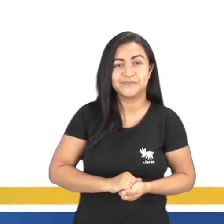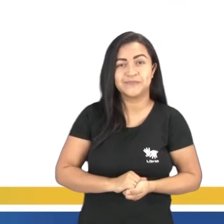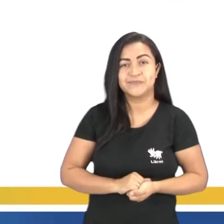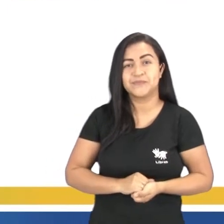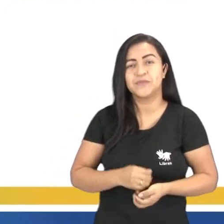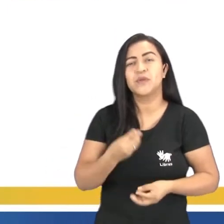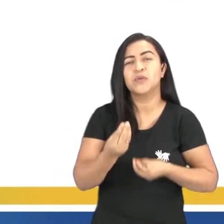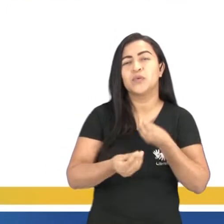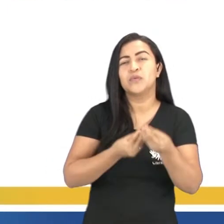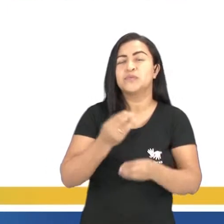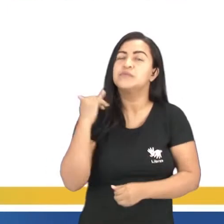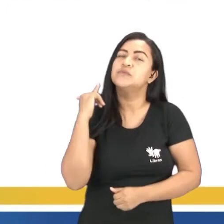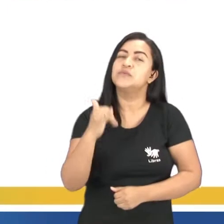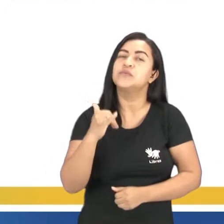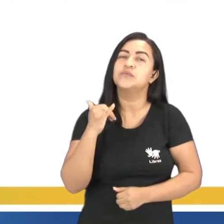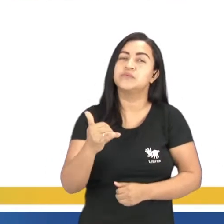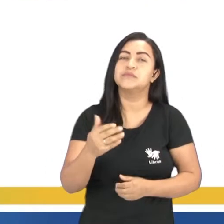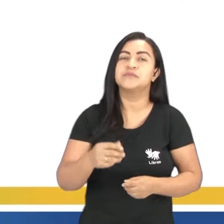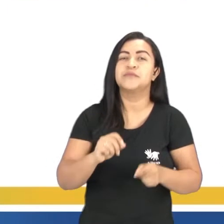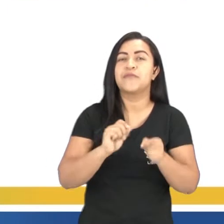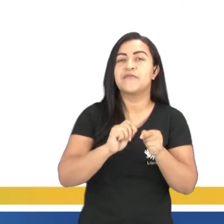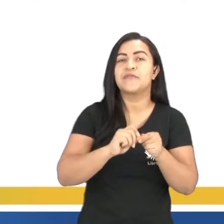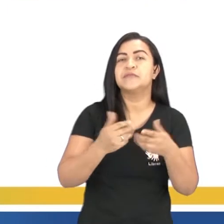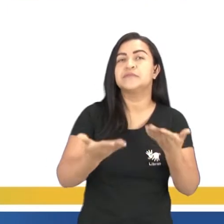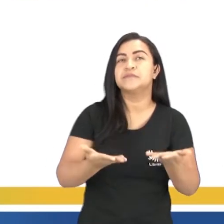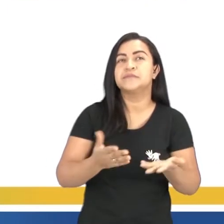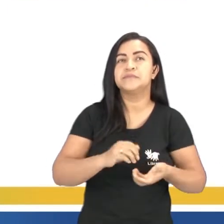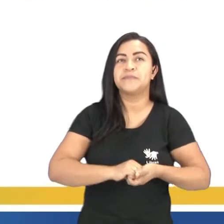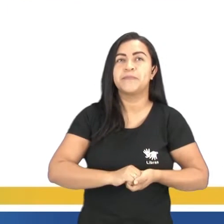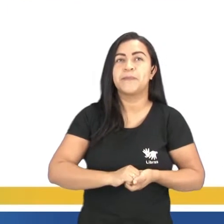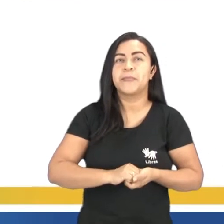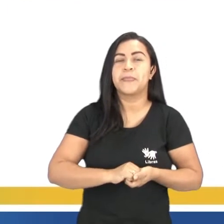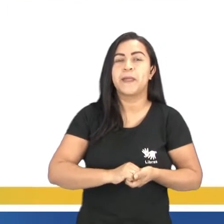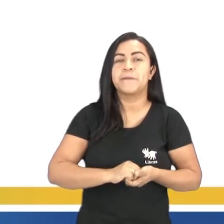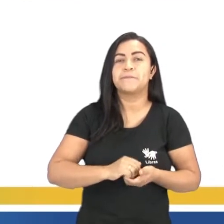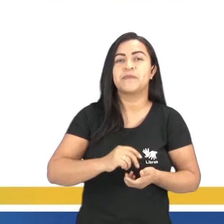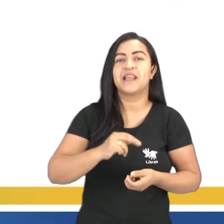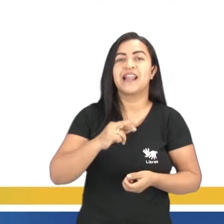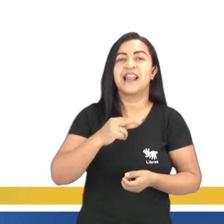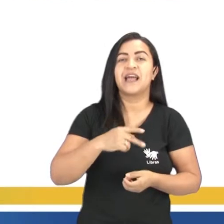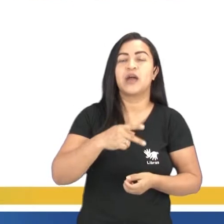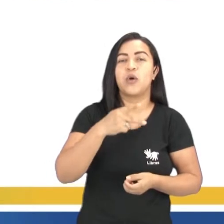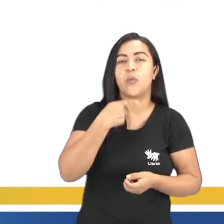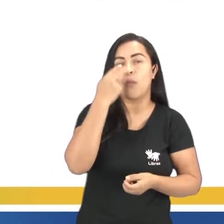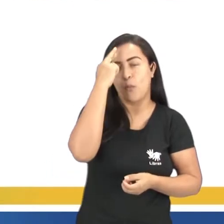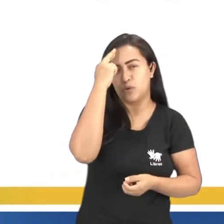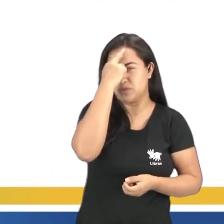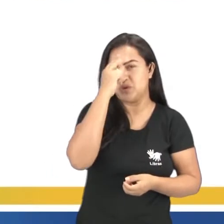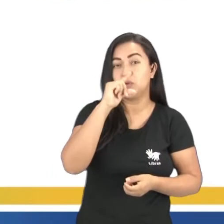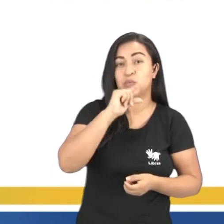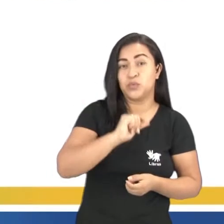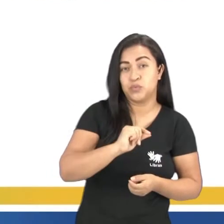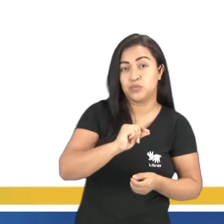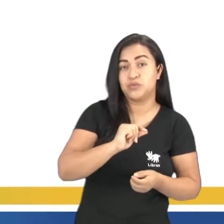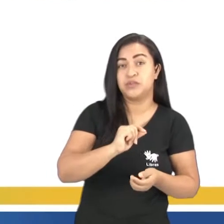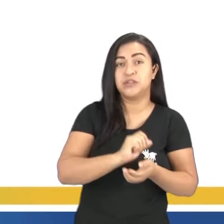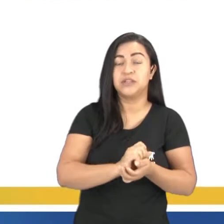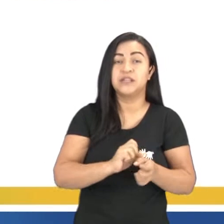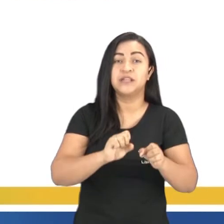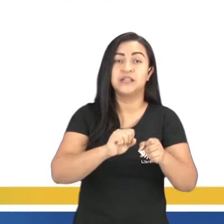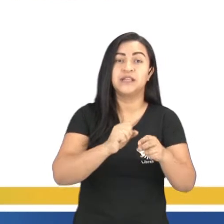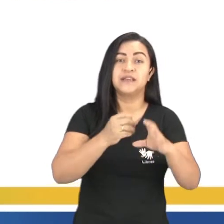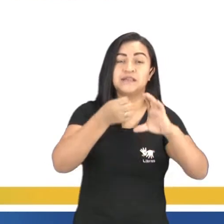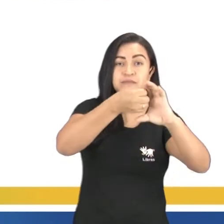Como produzir um conto? O conto é uma narrativa curta que apresenta os mesmos elementos do romance,